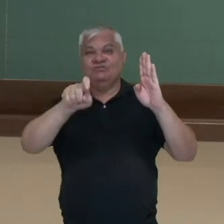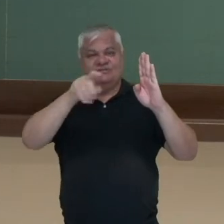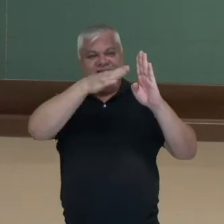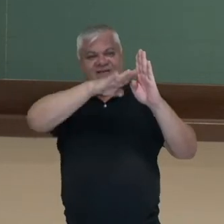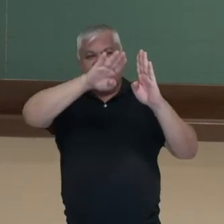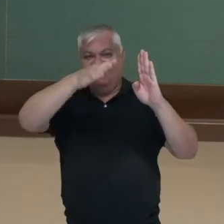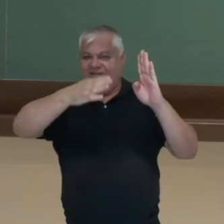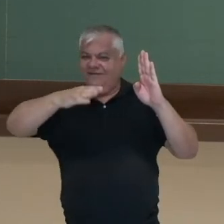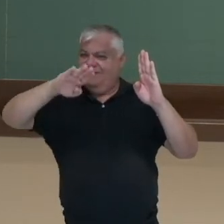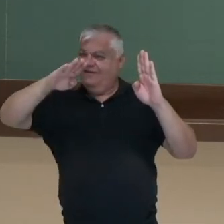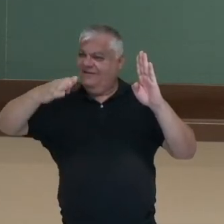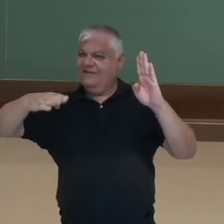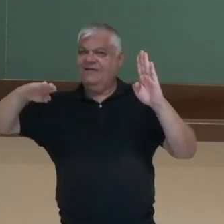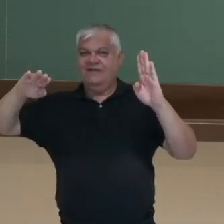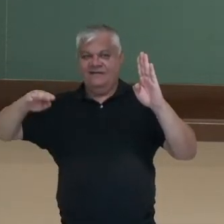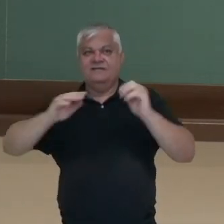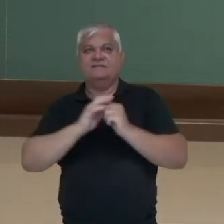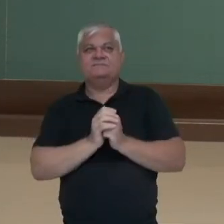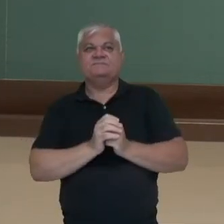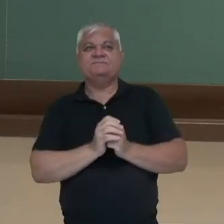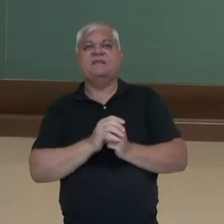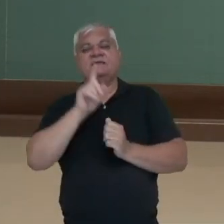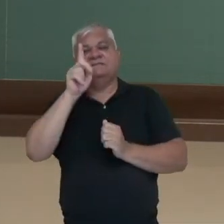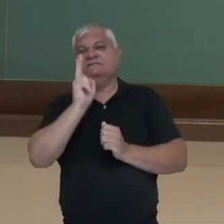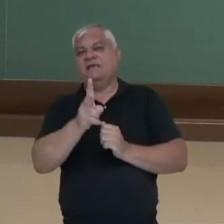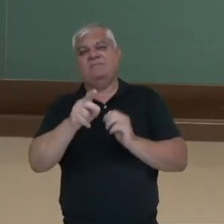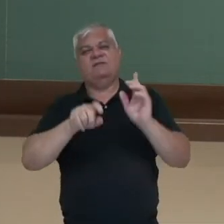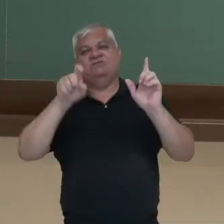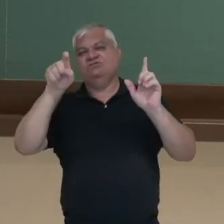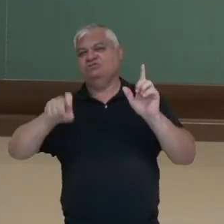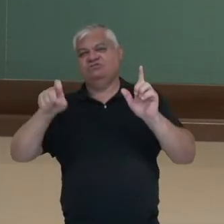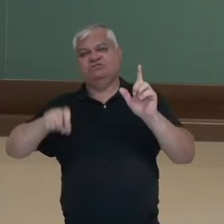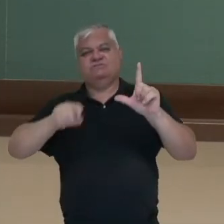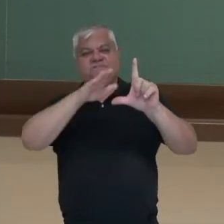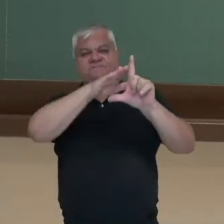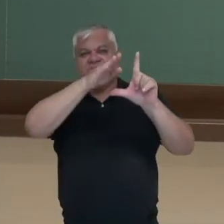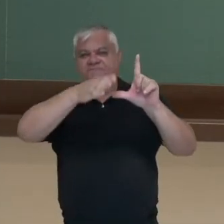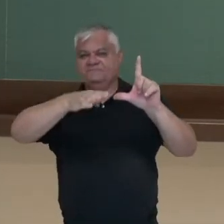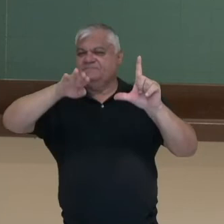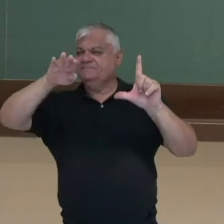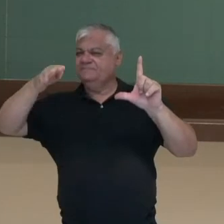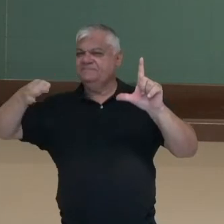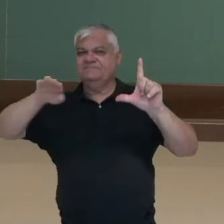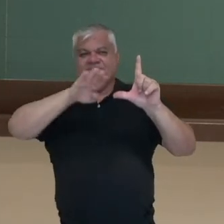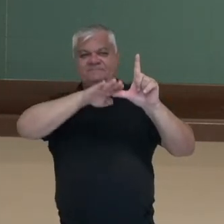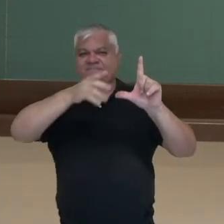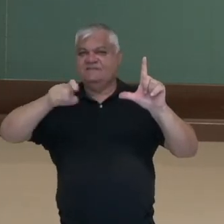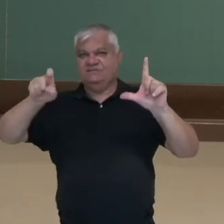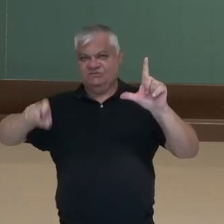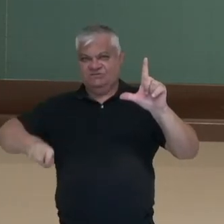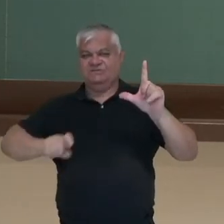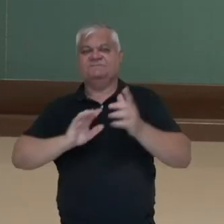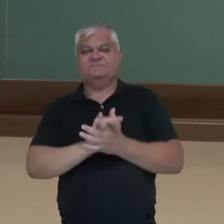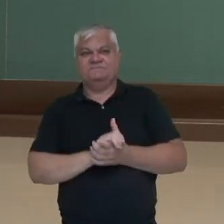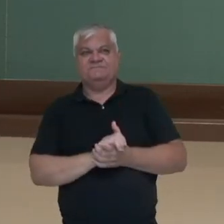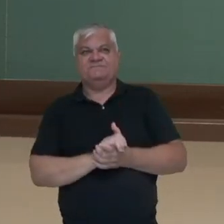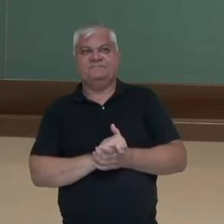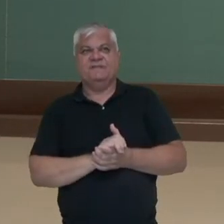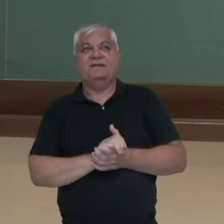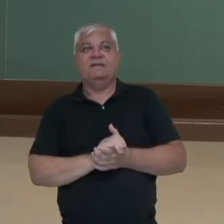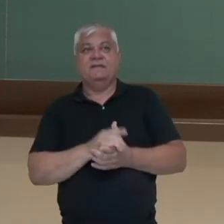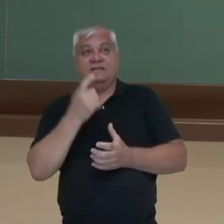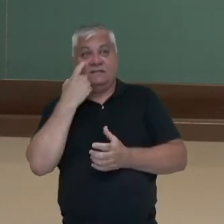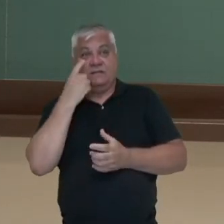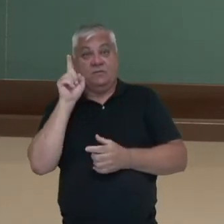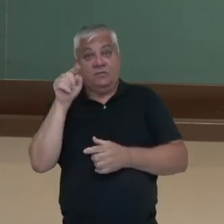no gráfico. Então, a curva da função é deslocada em relação ao eixo x, tá? Então, aqui era em relação